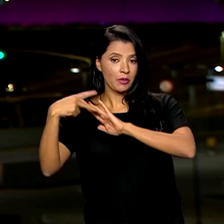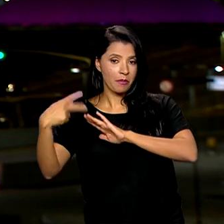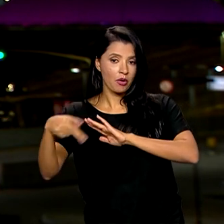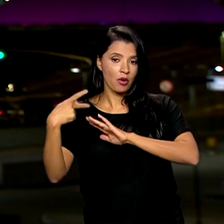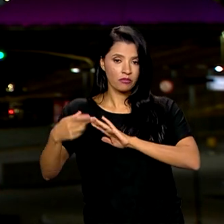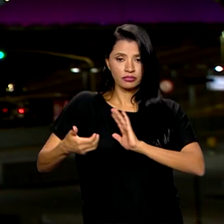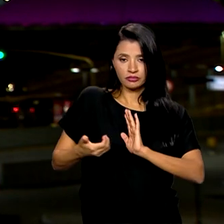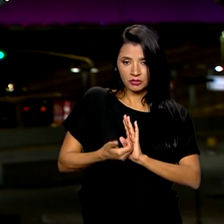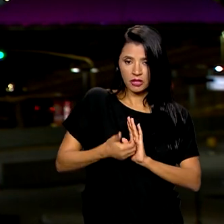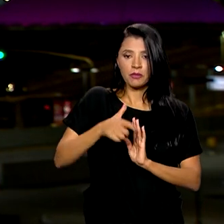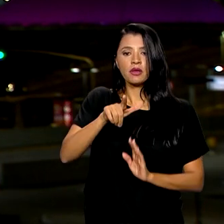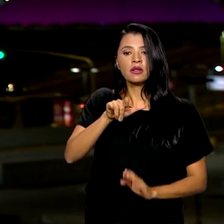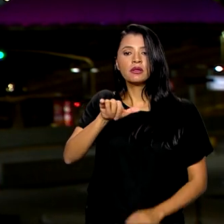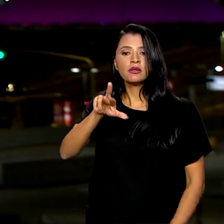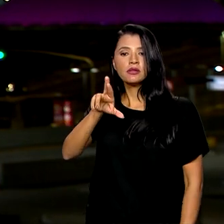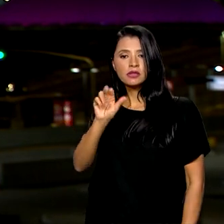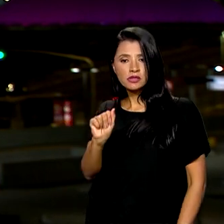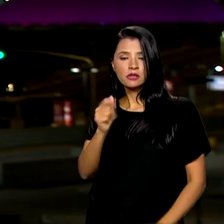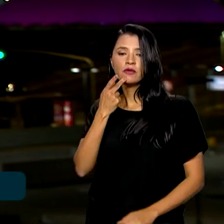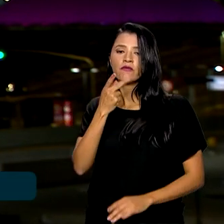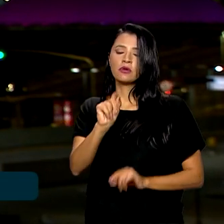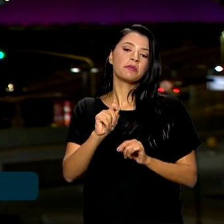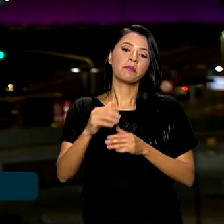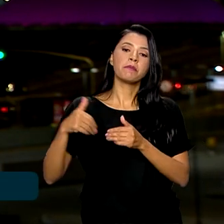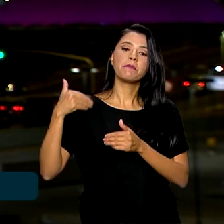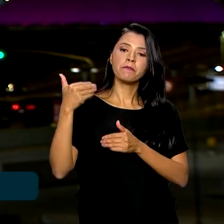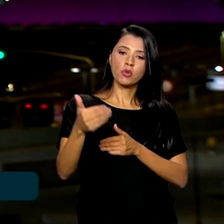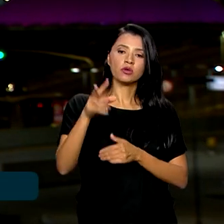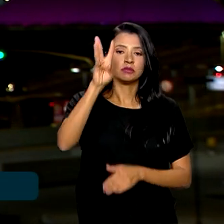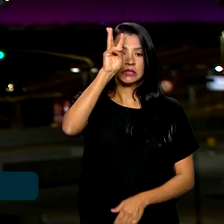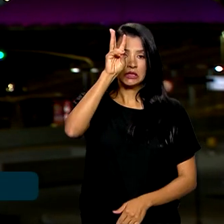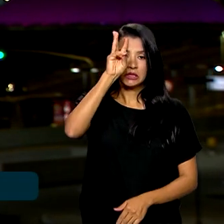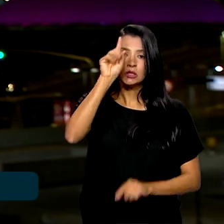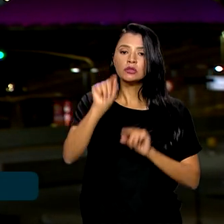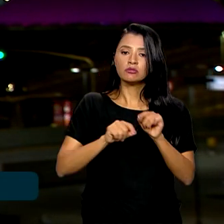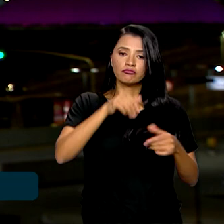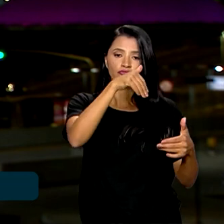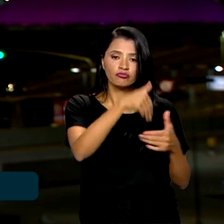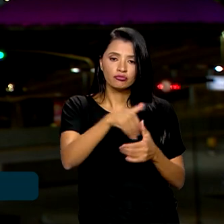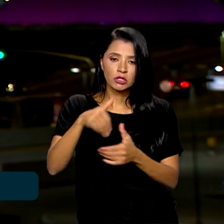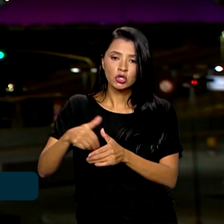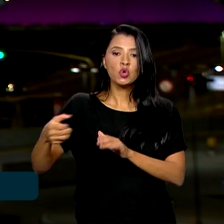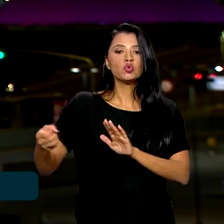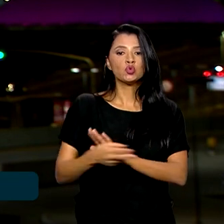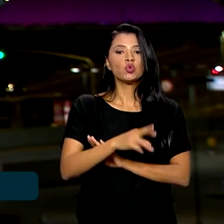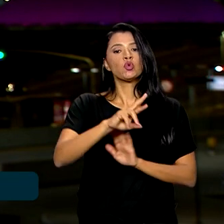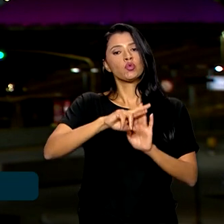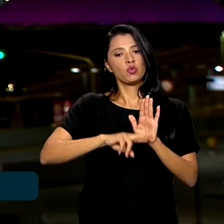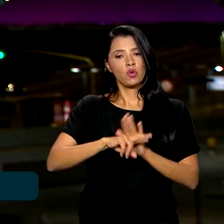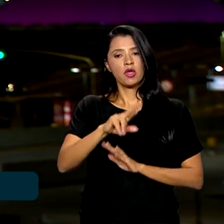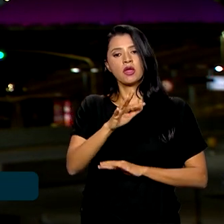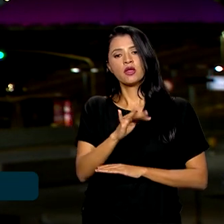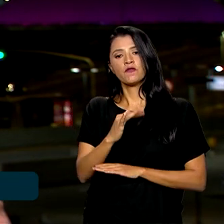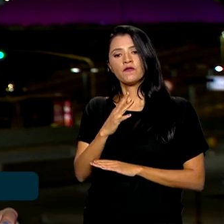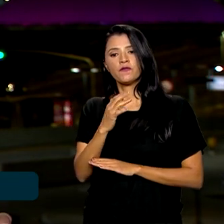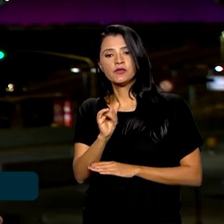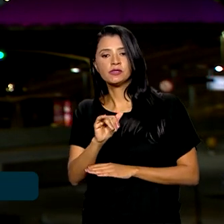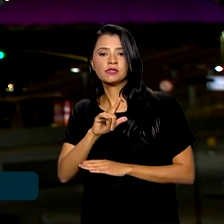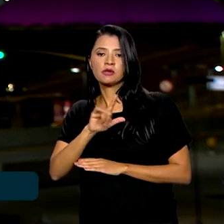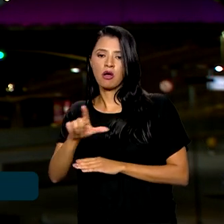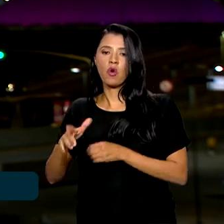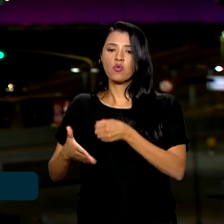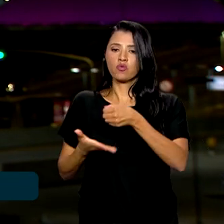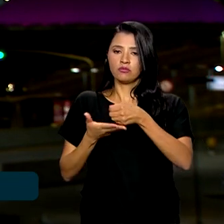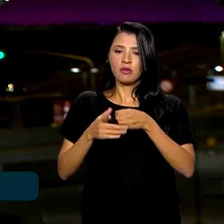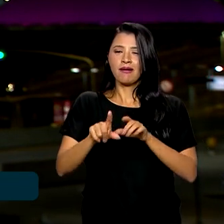Deputados, Arthur Lira, prevê para a próxima terça-feira a votação do novo regime fiscal sustentável. Antes,